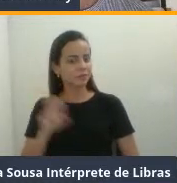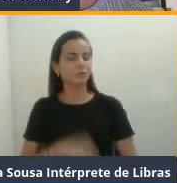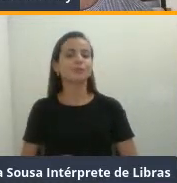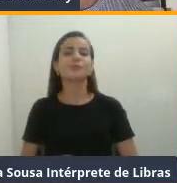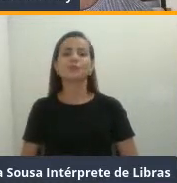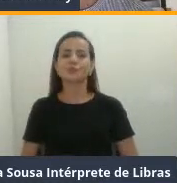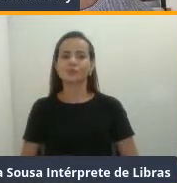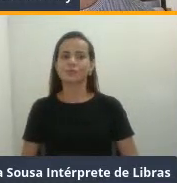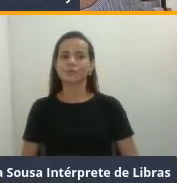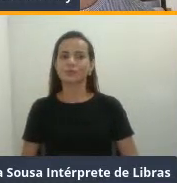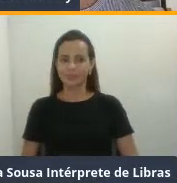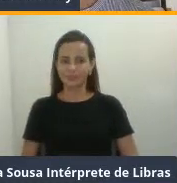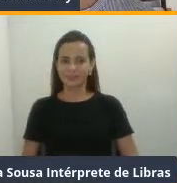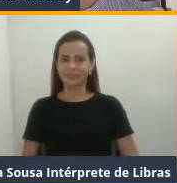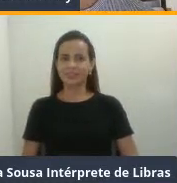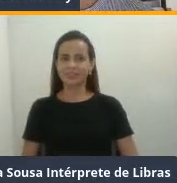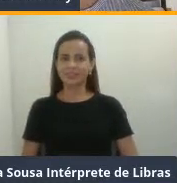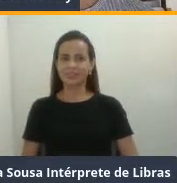Apertei F5.